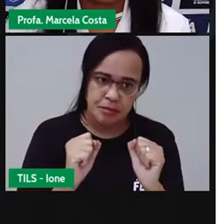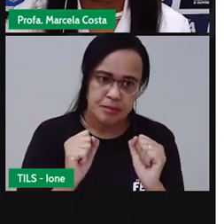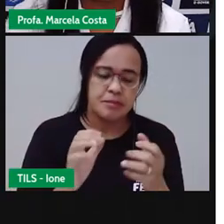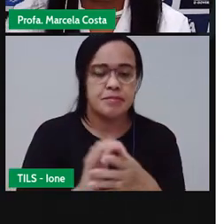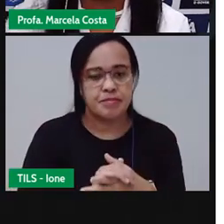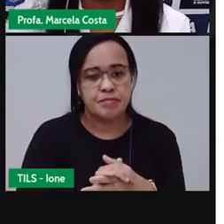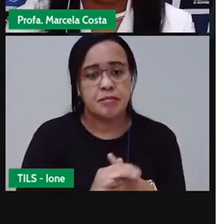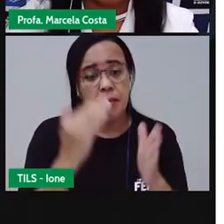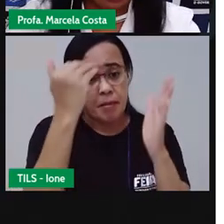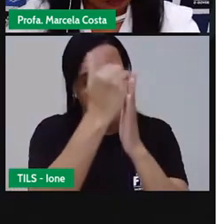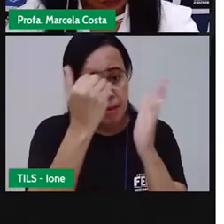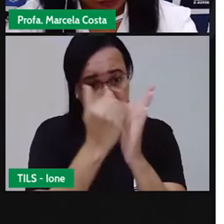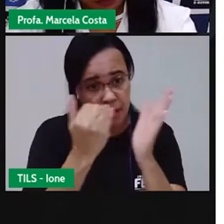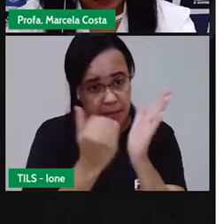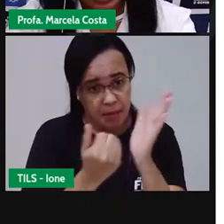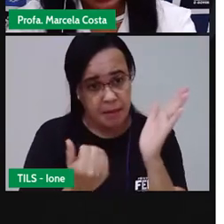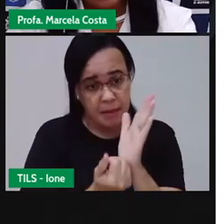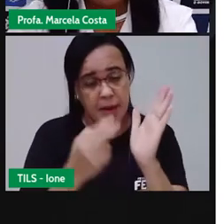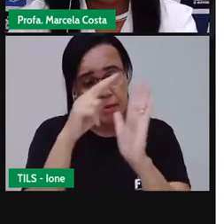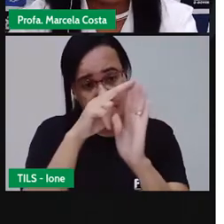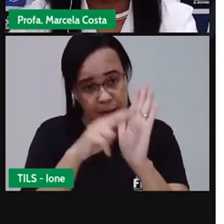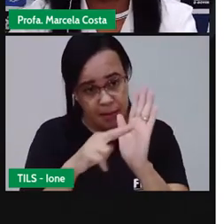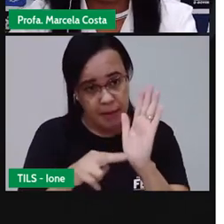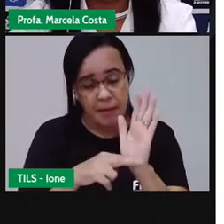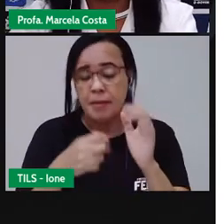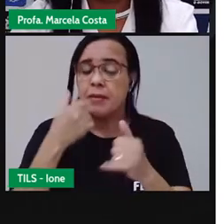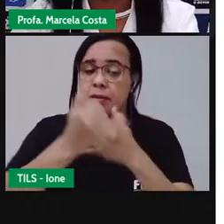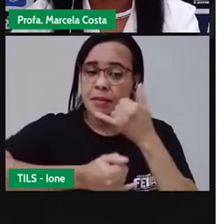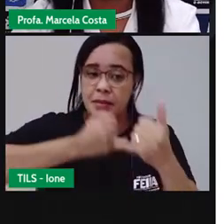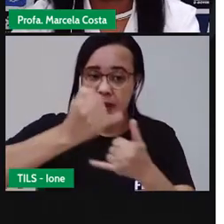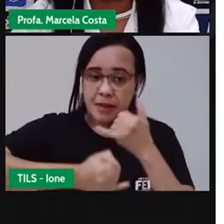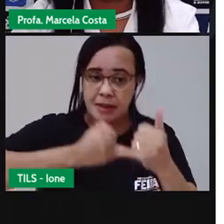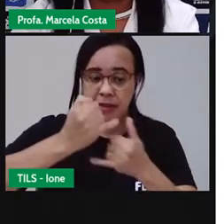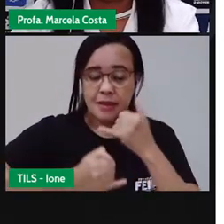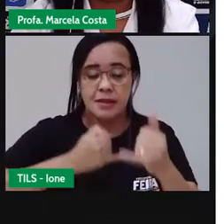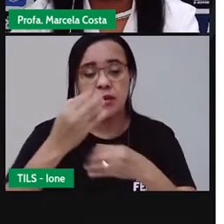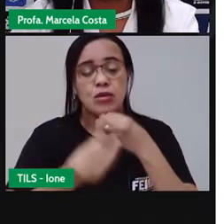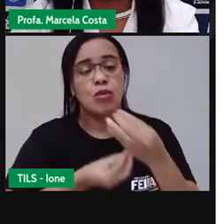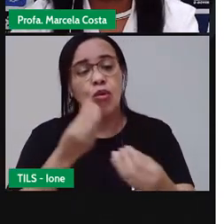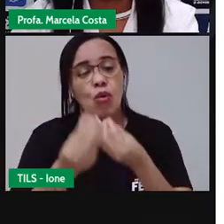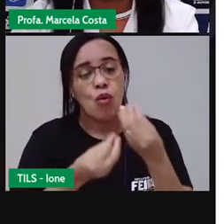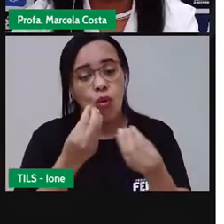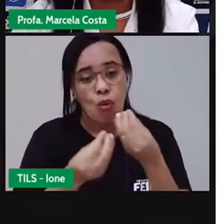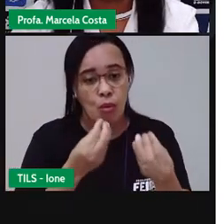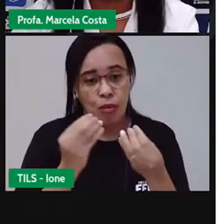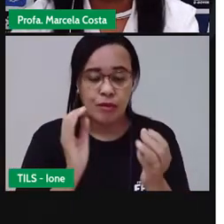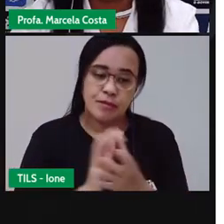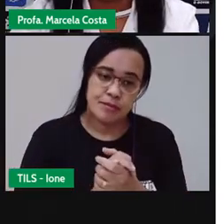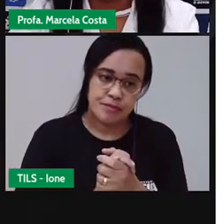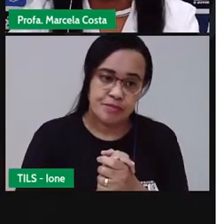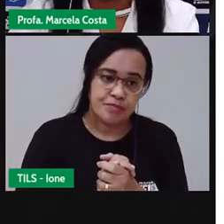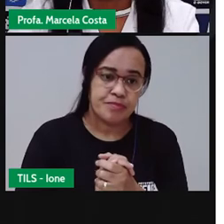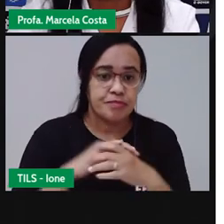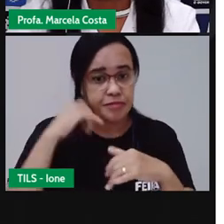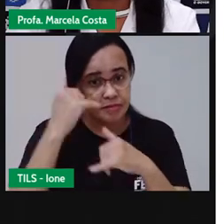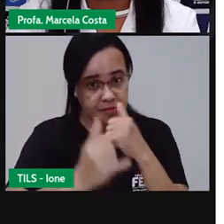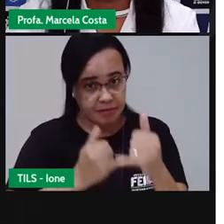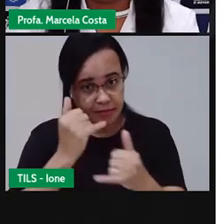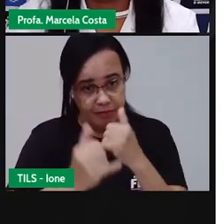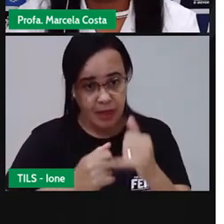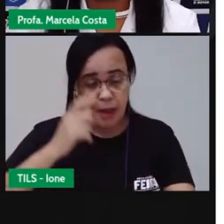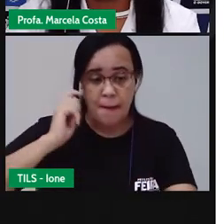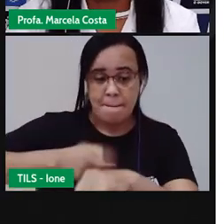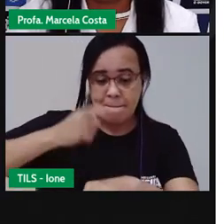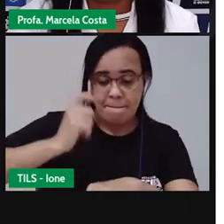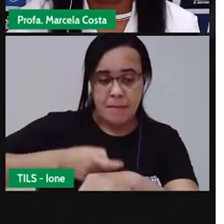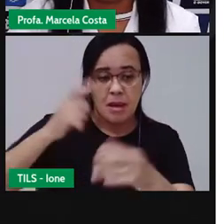a passo dessa brincadeira. Então o primeiro passo a passo é... No jogo de